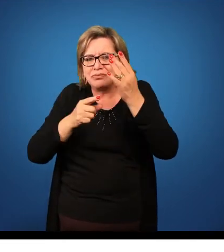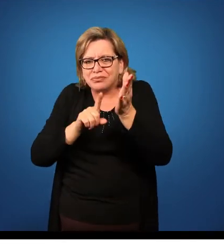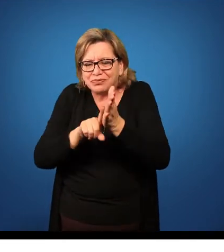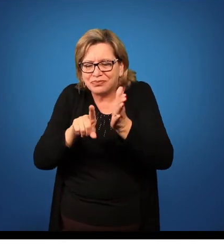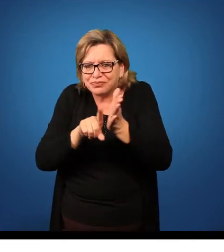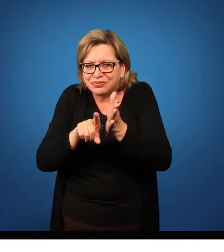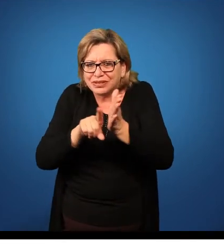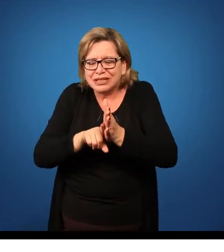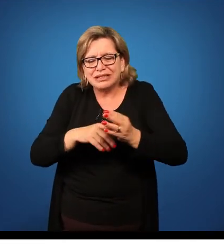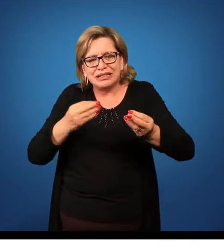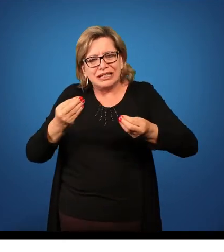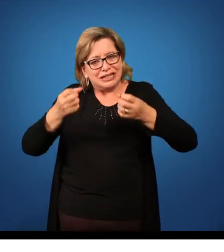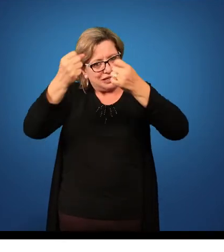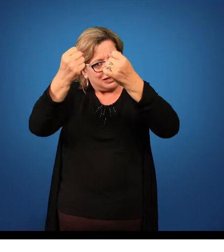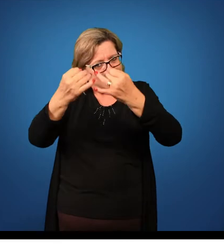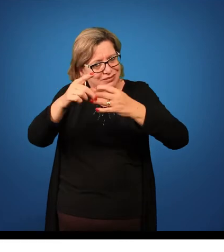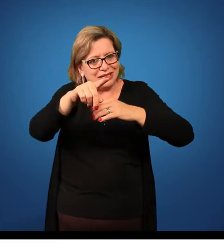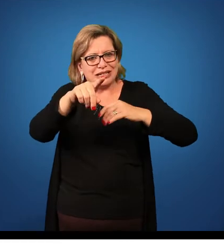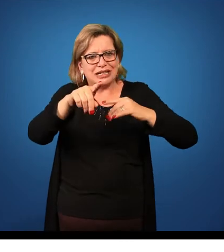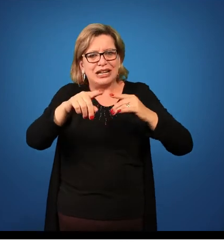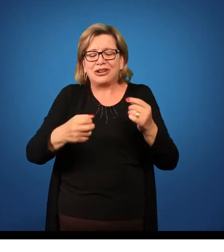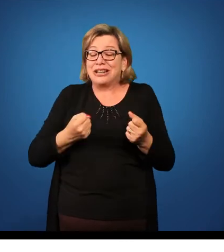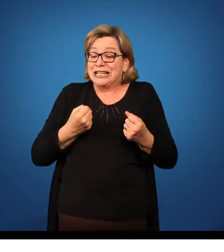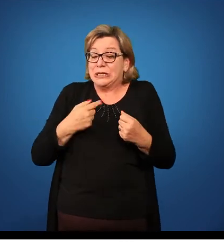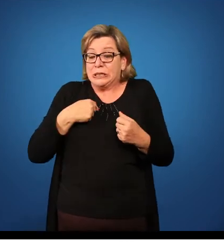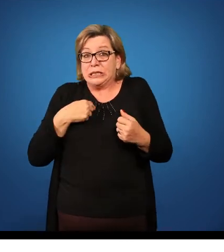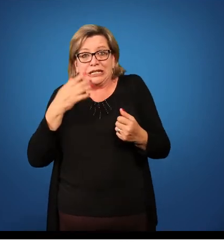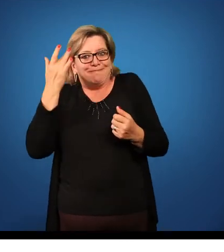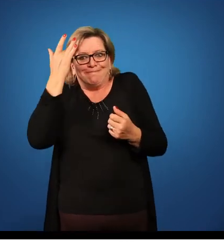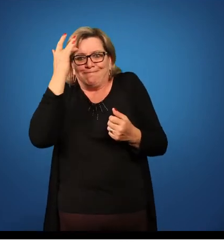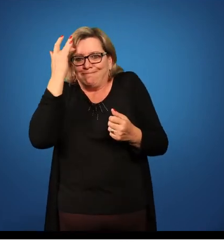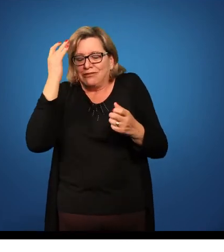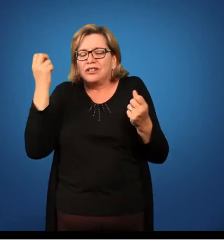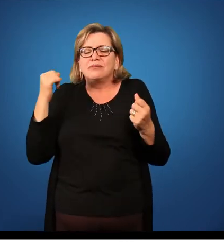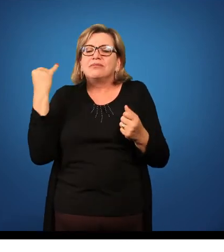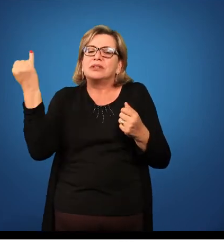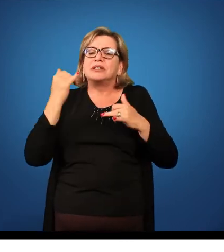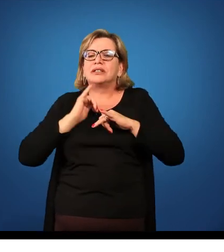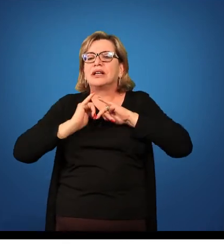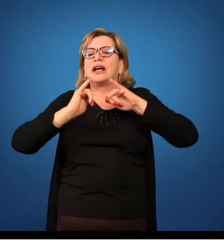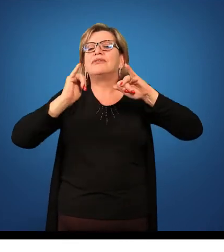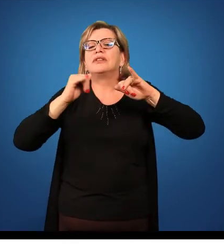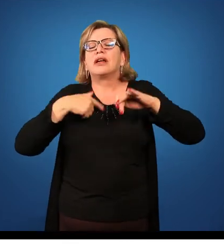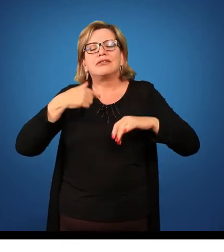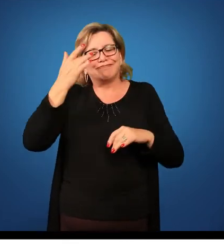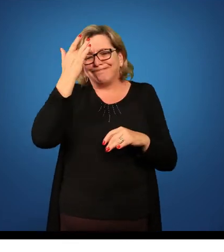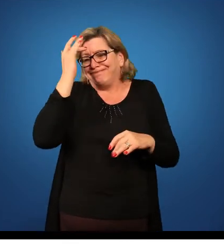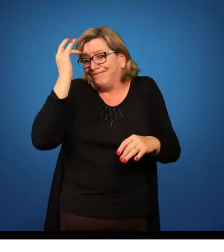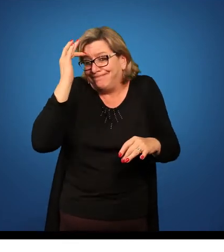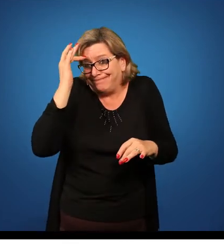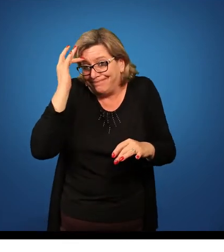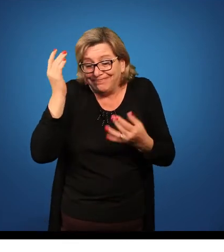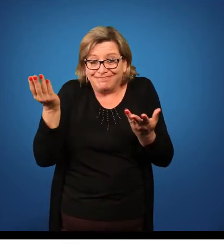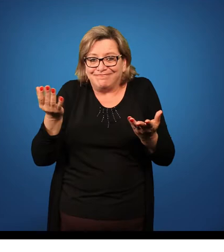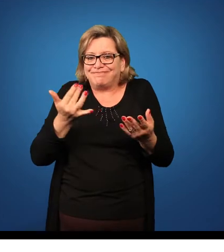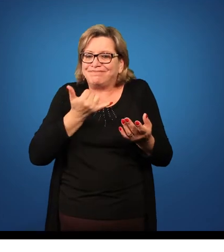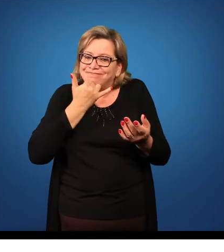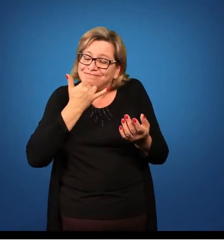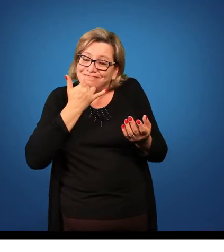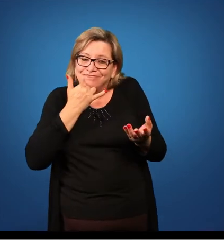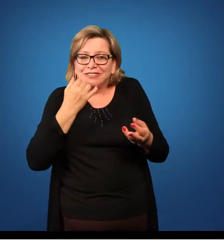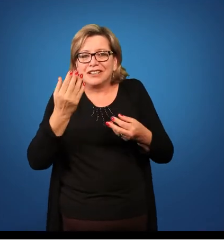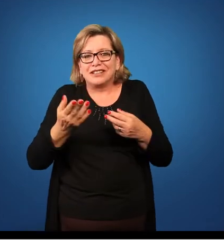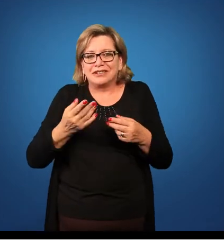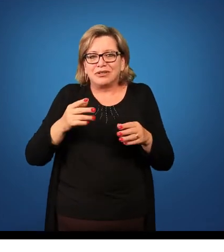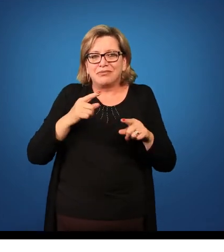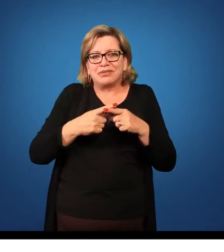sabe, fale que você não sabe. Ninguém domina todo o conteúdo. Claro, espera-se que um professor domine o conteúdo básico, mas